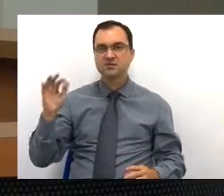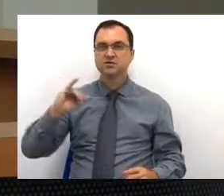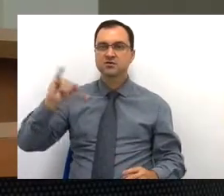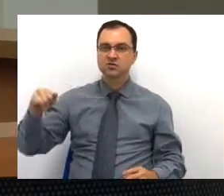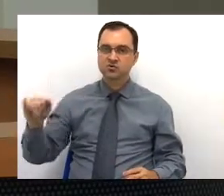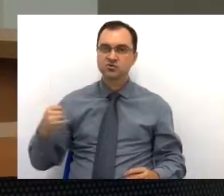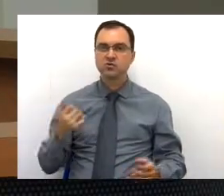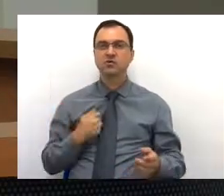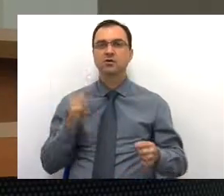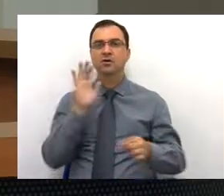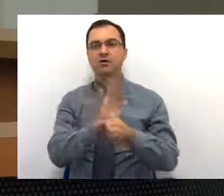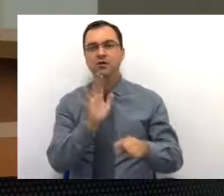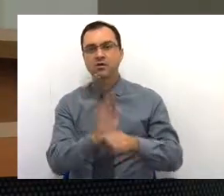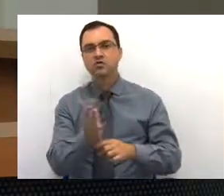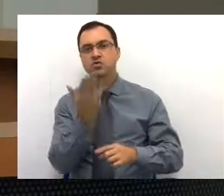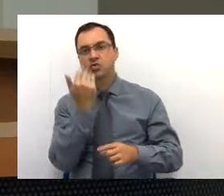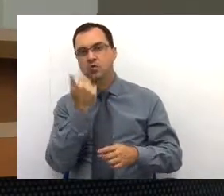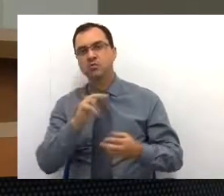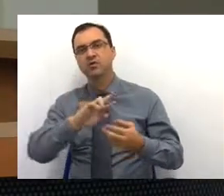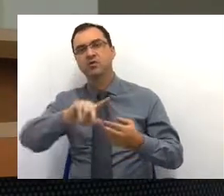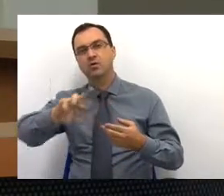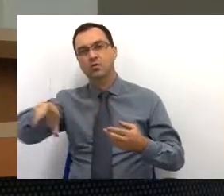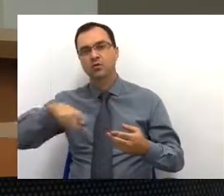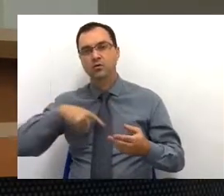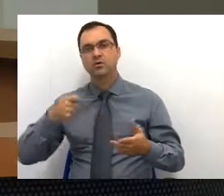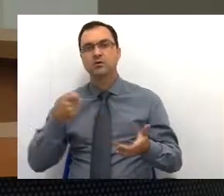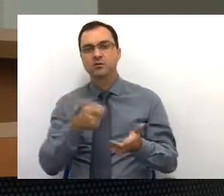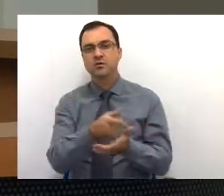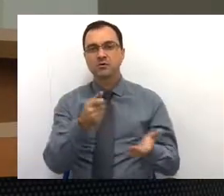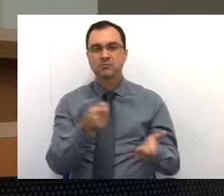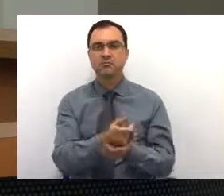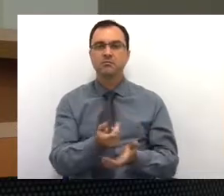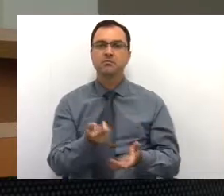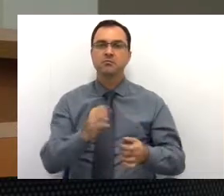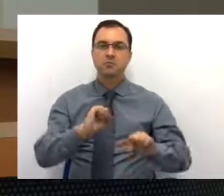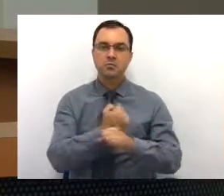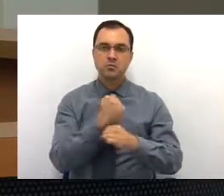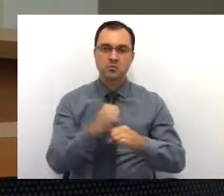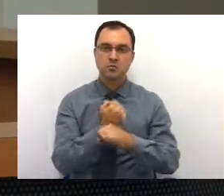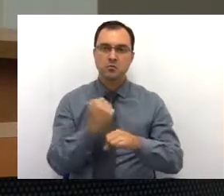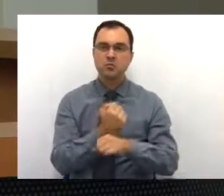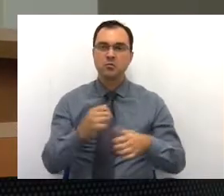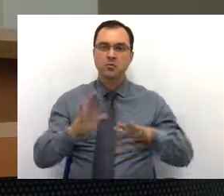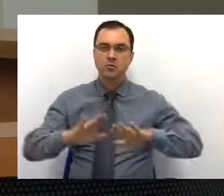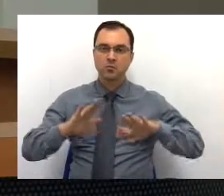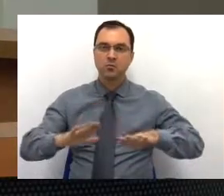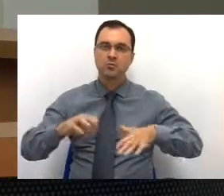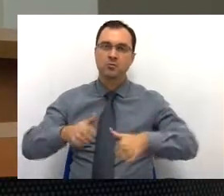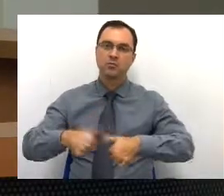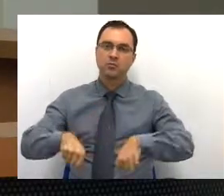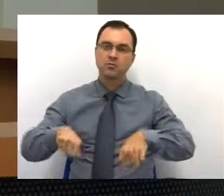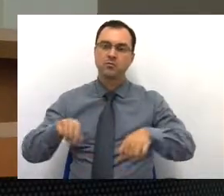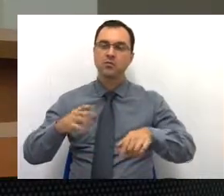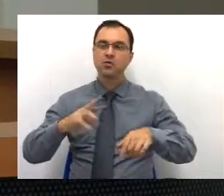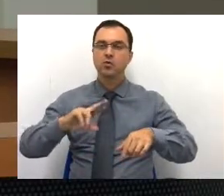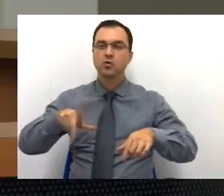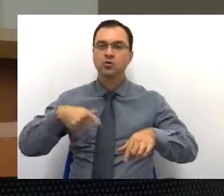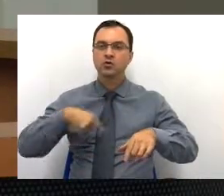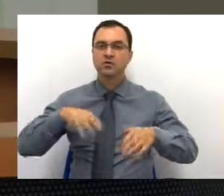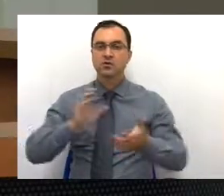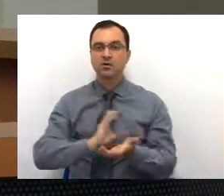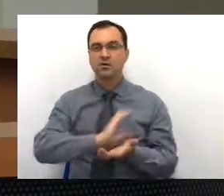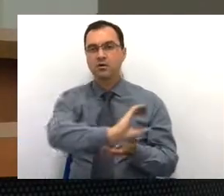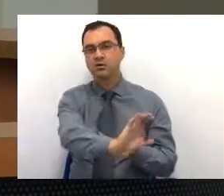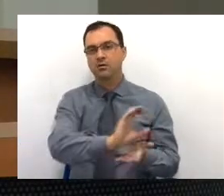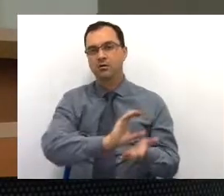auxílio alimentação, entre outros. Despesas de capitais, algumas obras, material permanente, entre outros. E essa é a divisão